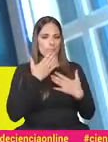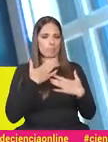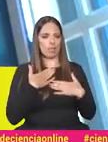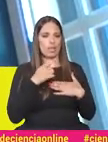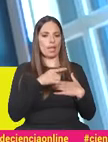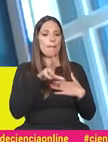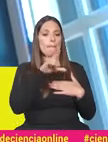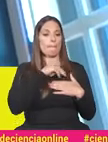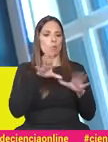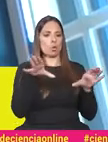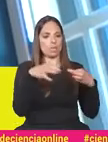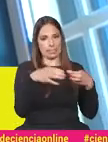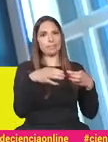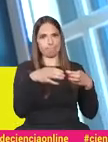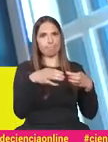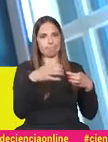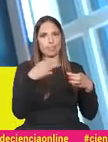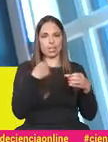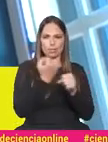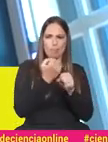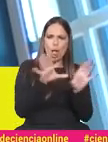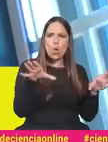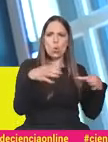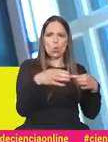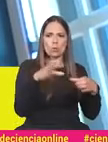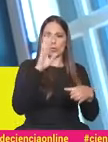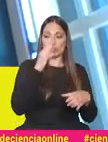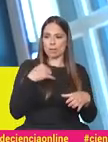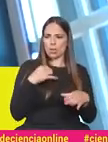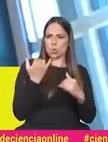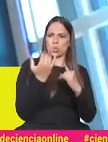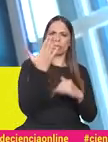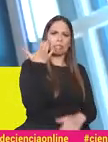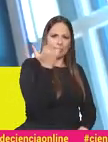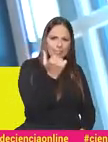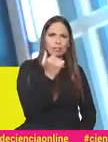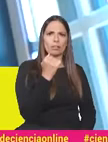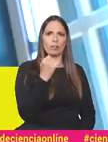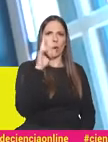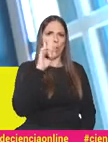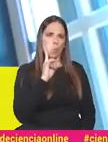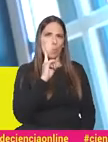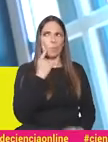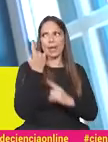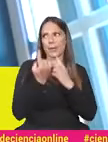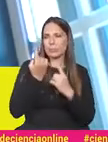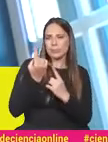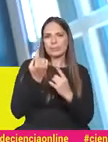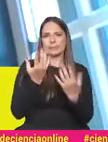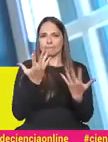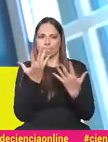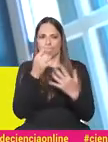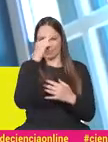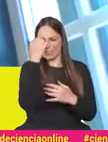prémio de equipa, pois foi o fruto de trabalho de uma grande equipa. Se eu arrisquei, e as mulheres muitas vezes têm alguma